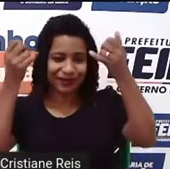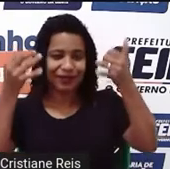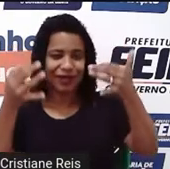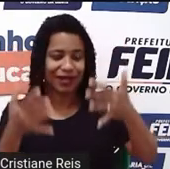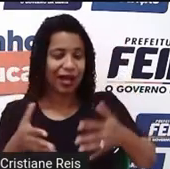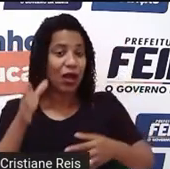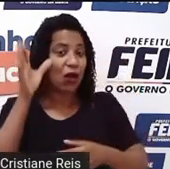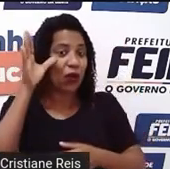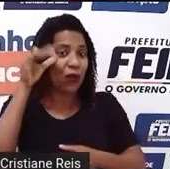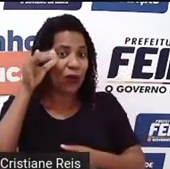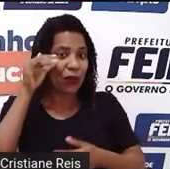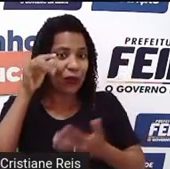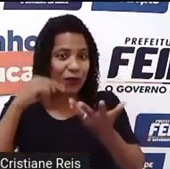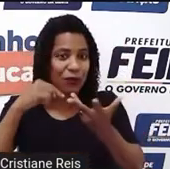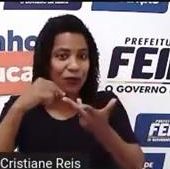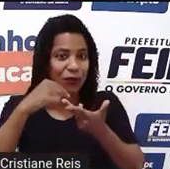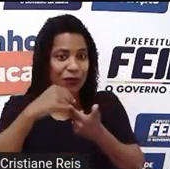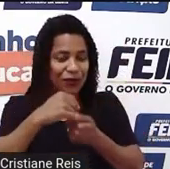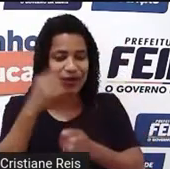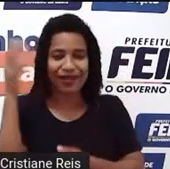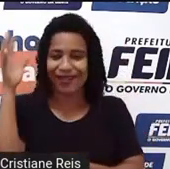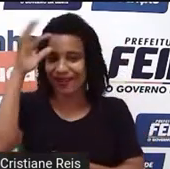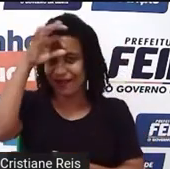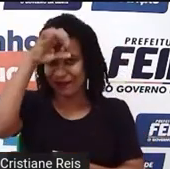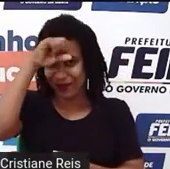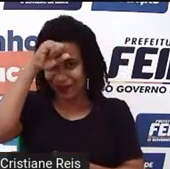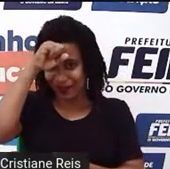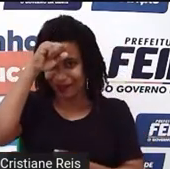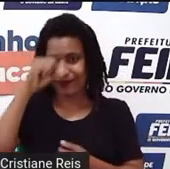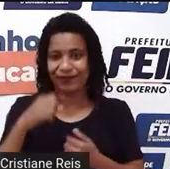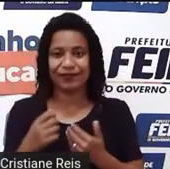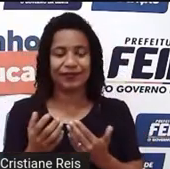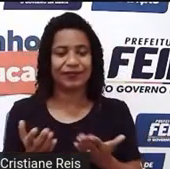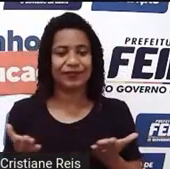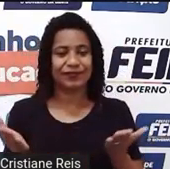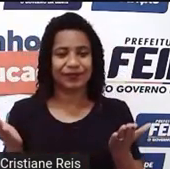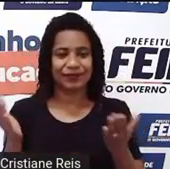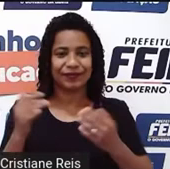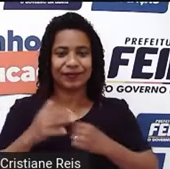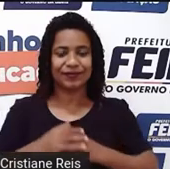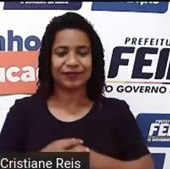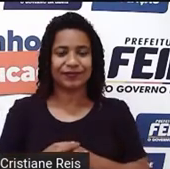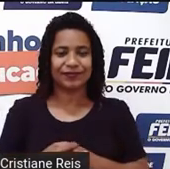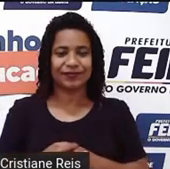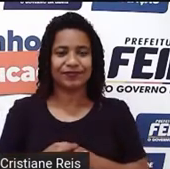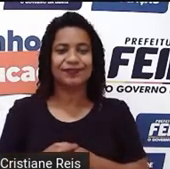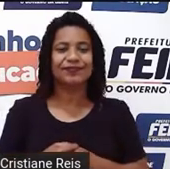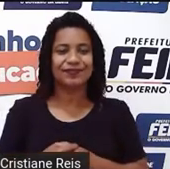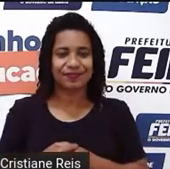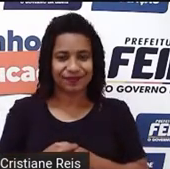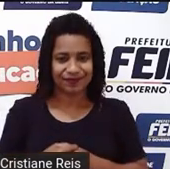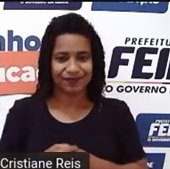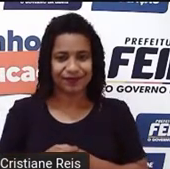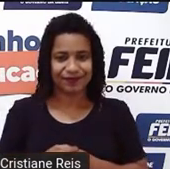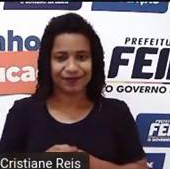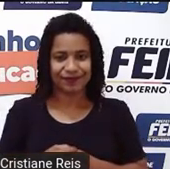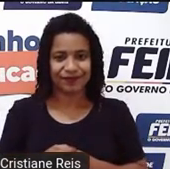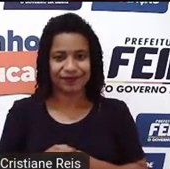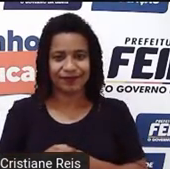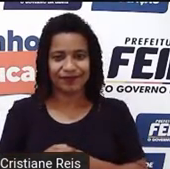E primeiro, Black History Month, BHM, is anual